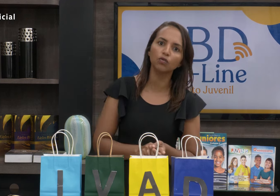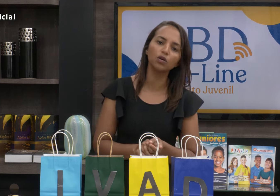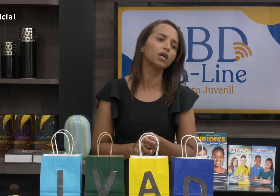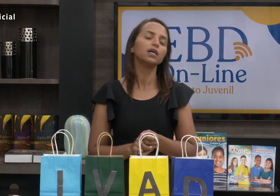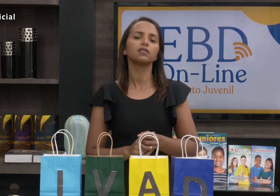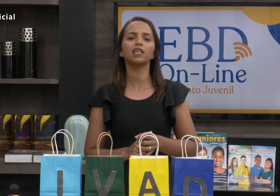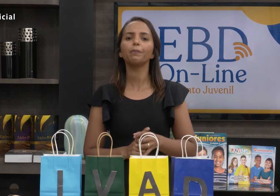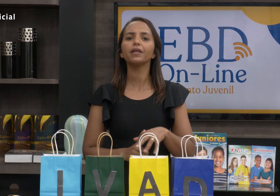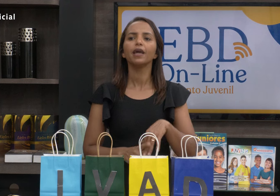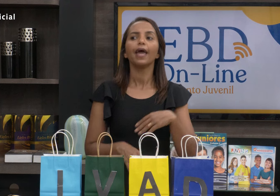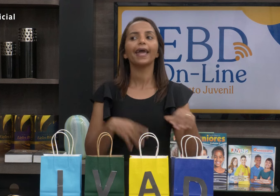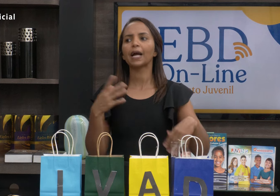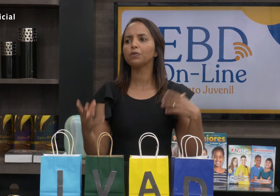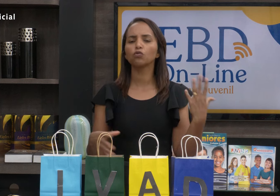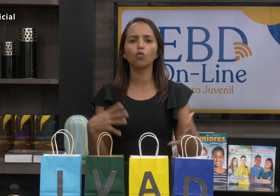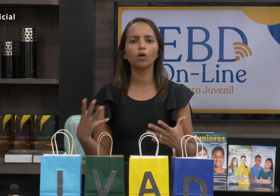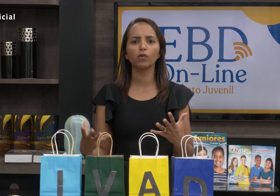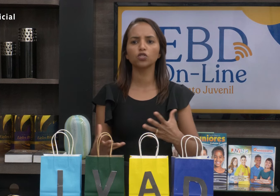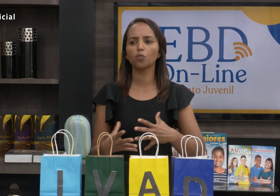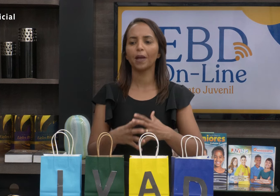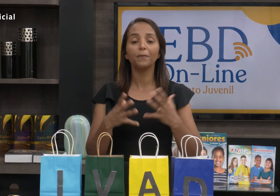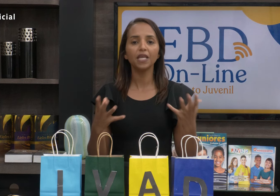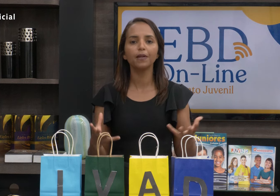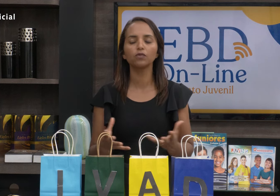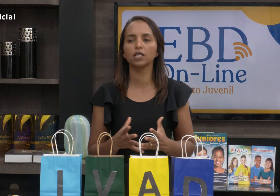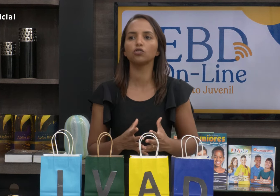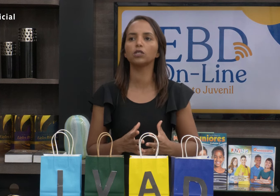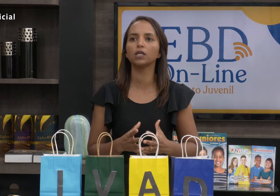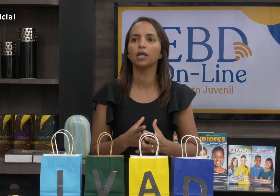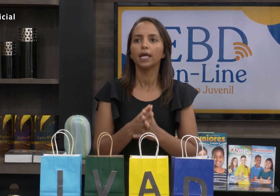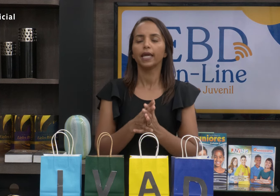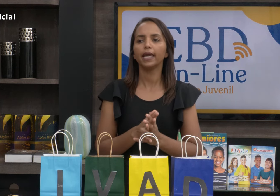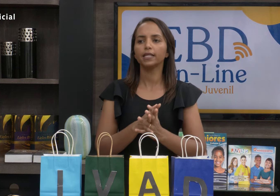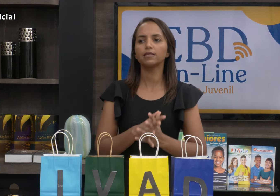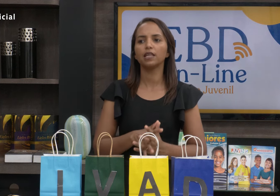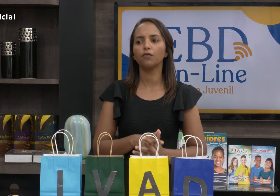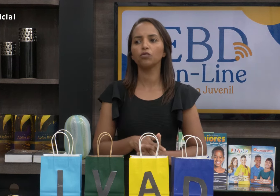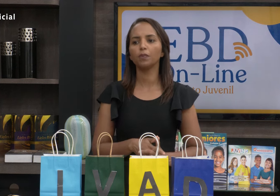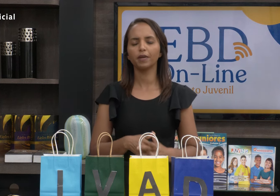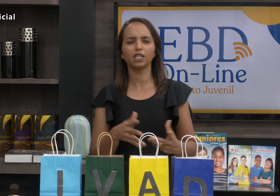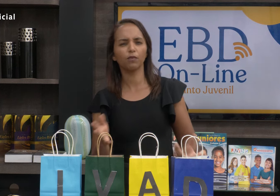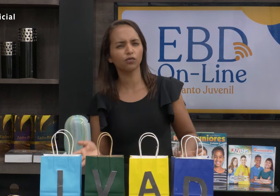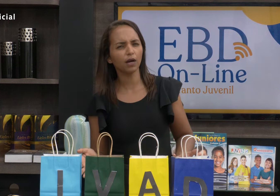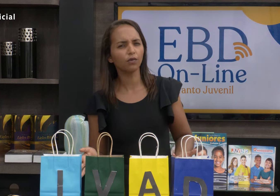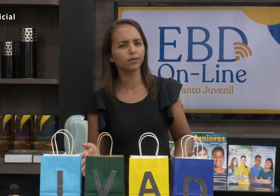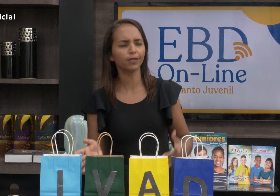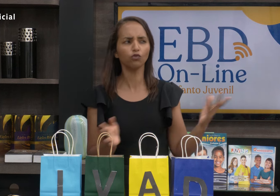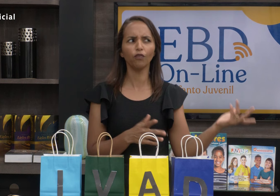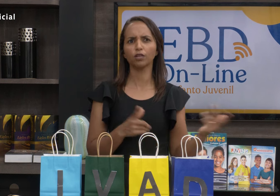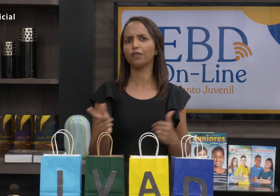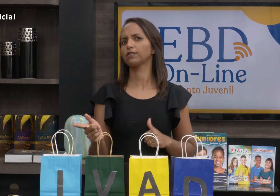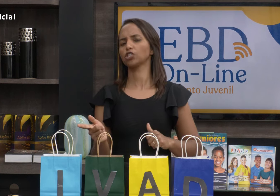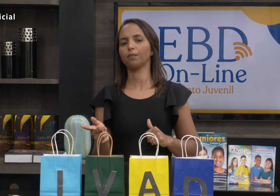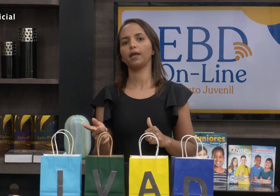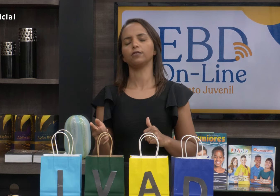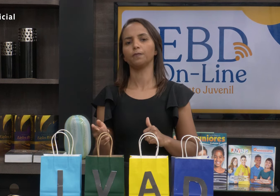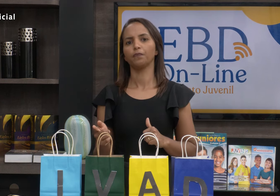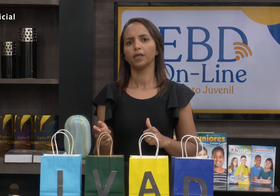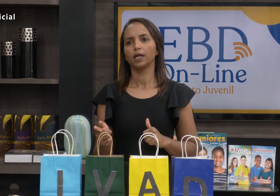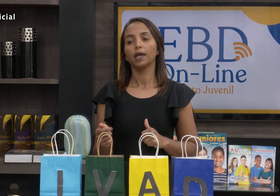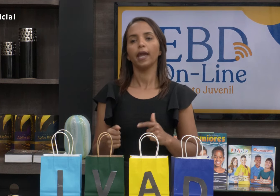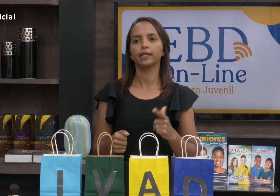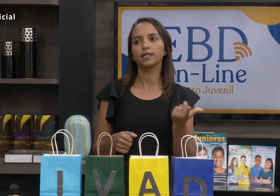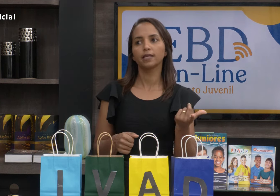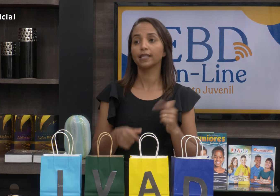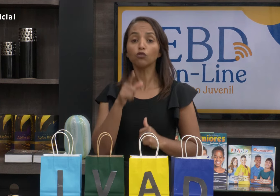versículo, sempre recapitula alguma coisa sobre a Bíblia, no sentido de que, eita, esse livro do I, 1 Timóteo, está onde? Está no Novo ou está no Velho Testamento?